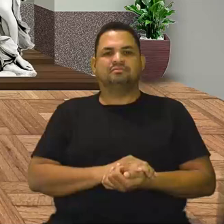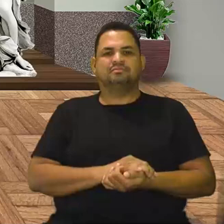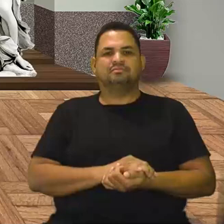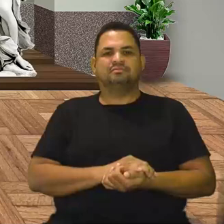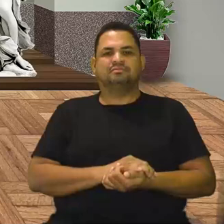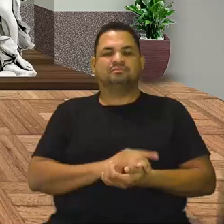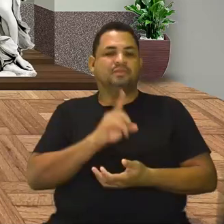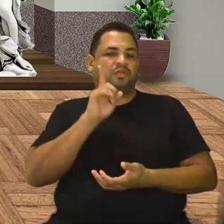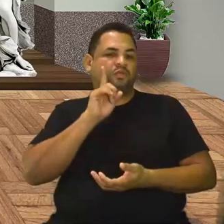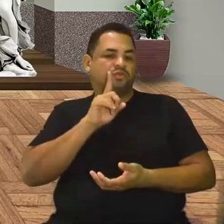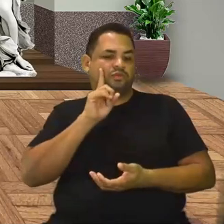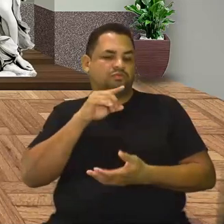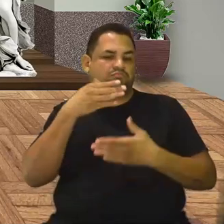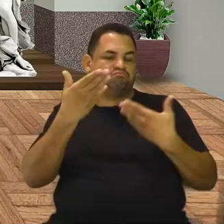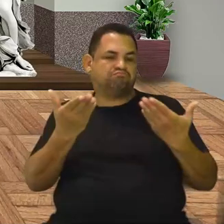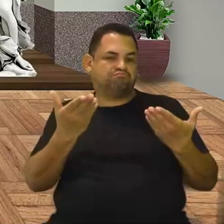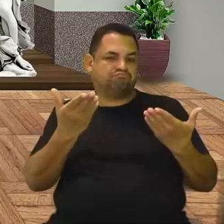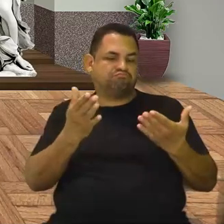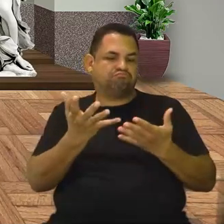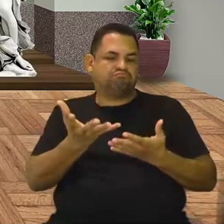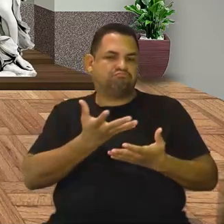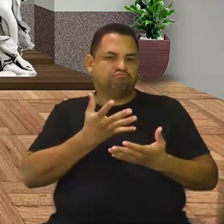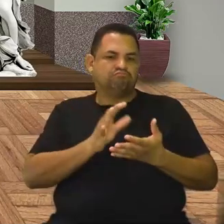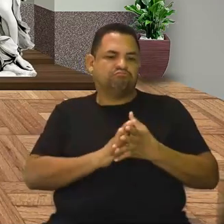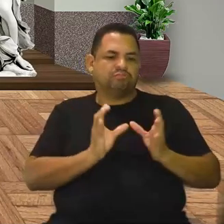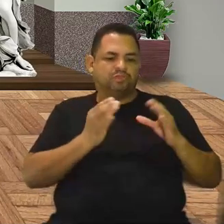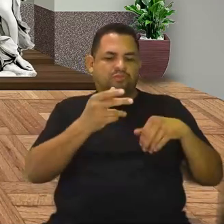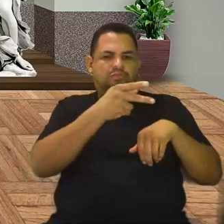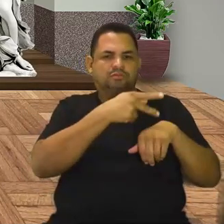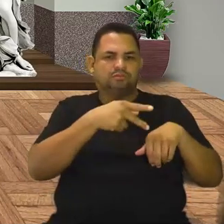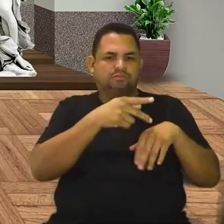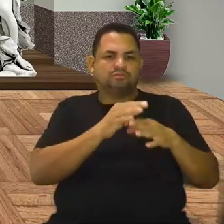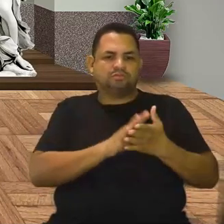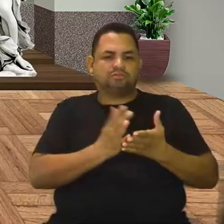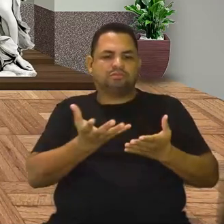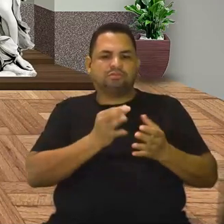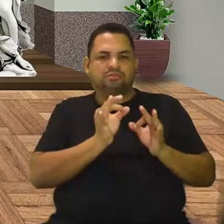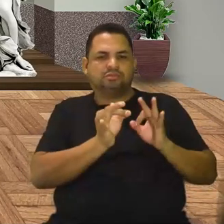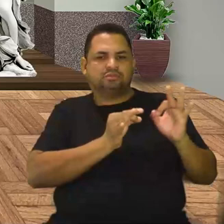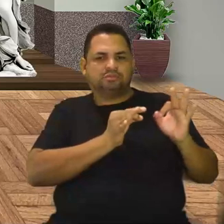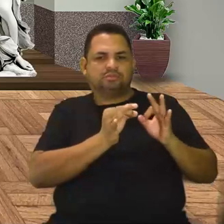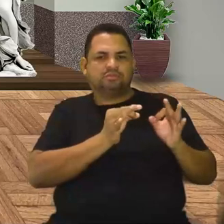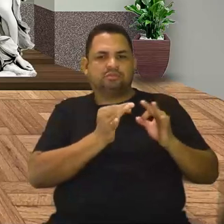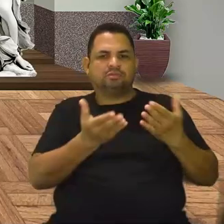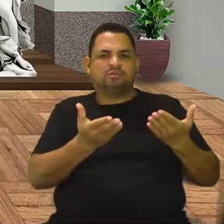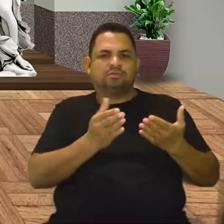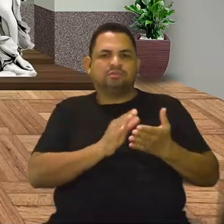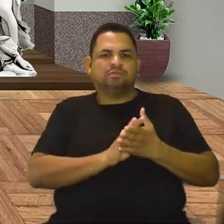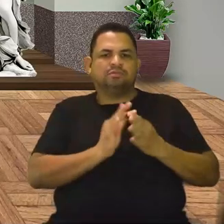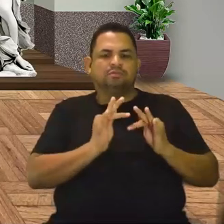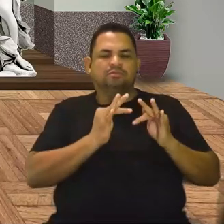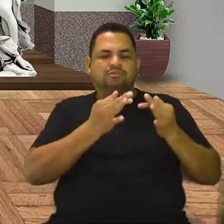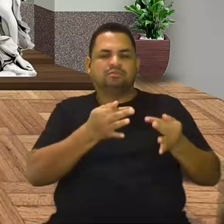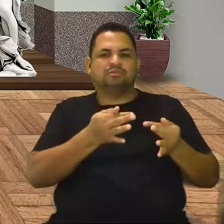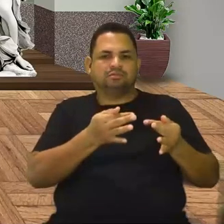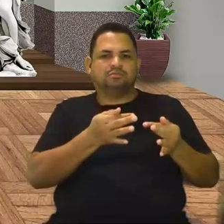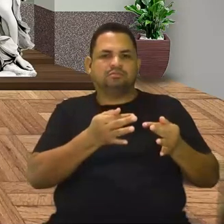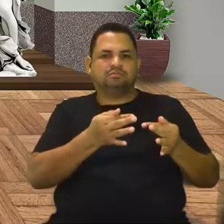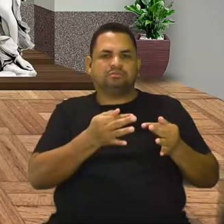Os Estados Unidos, ele queria que a Liga das Nações fosse criada, porque os Estados Unidos participam lá do finalzinho